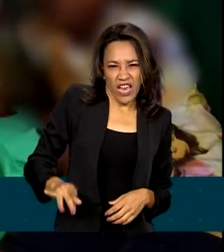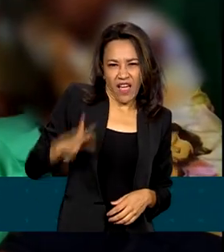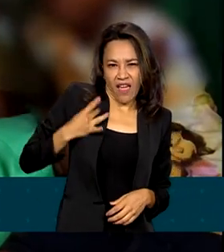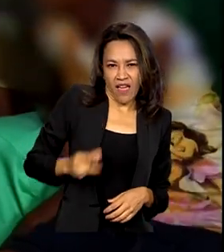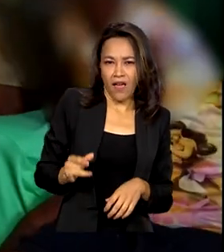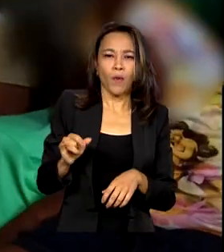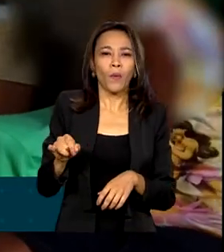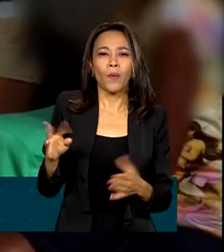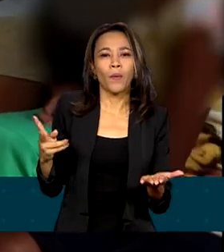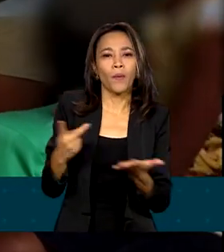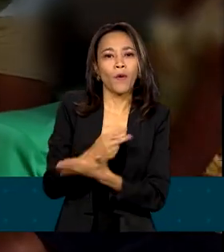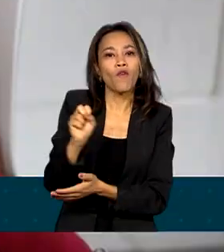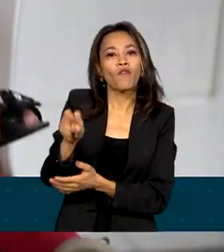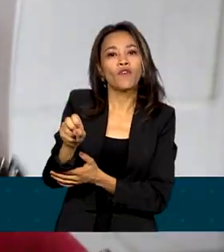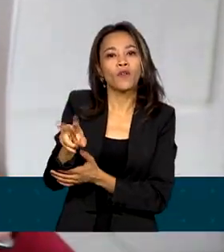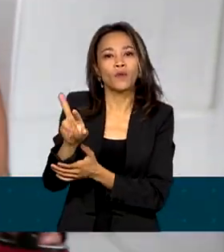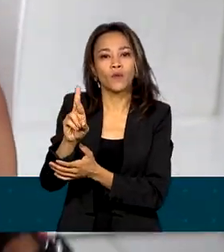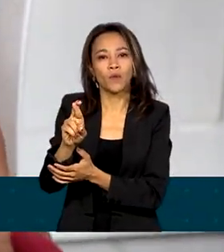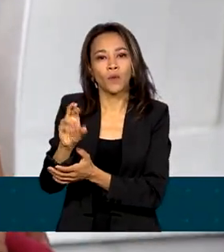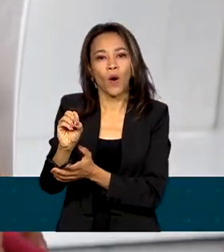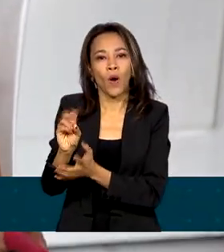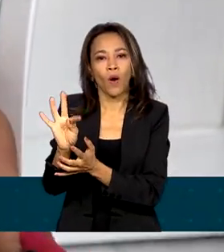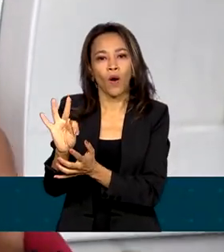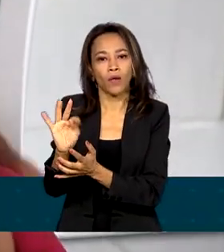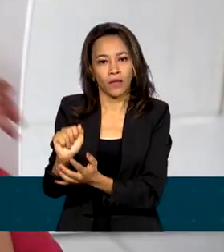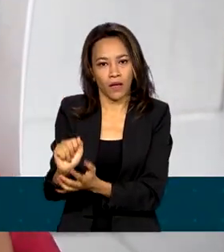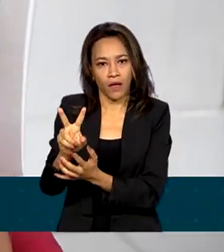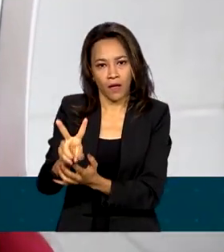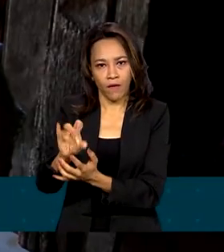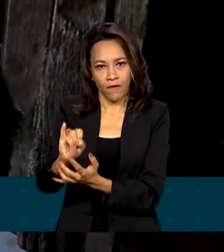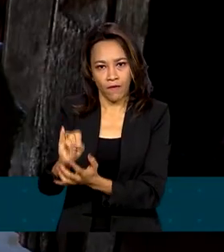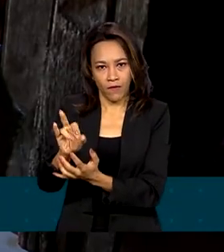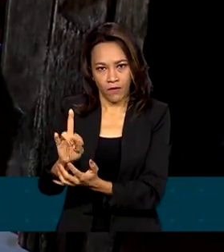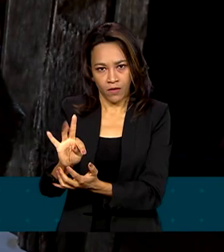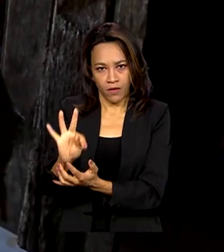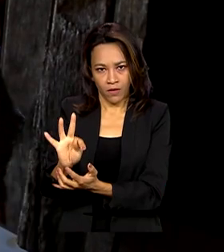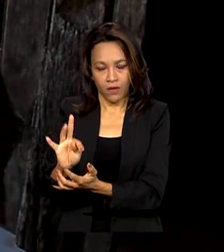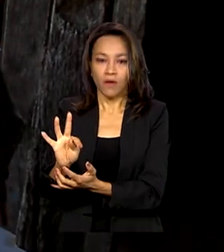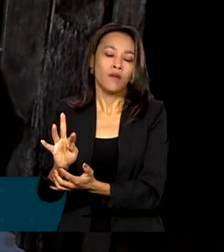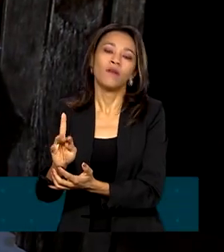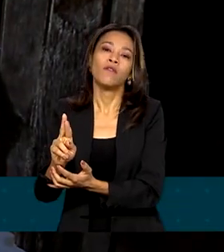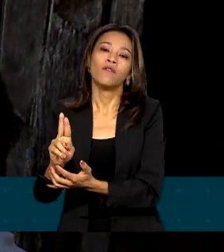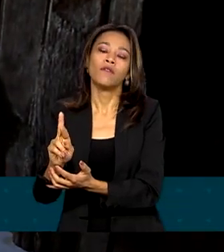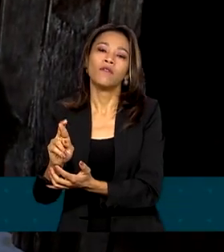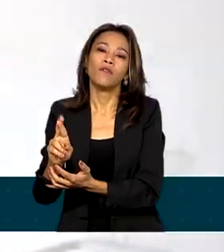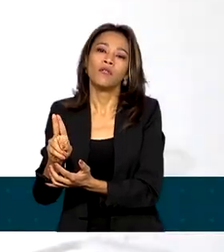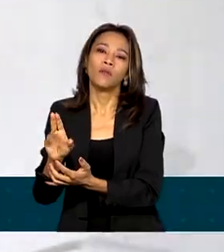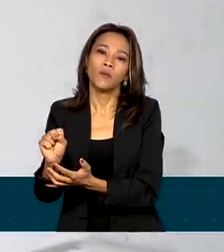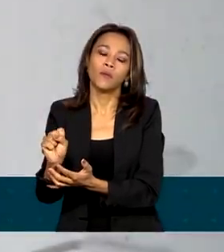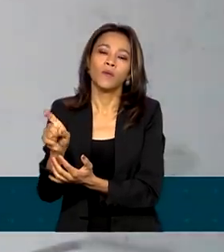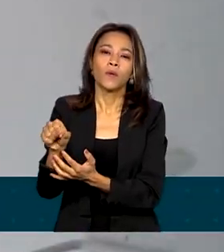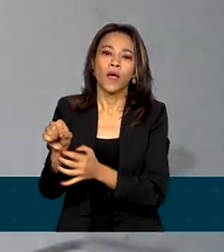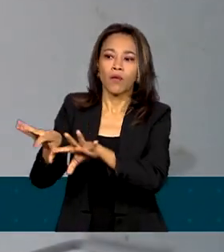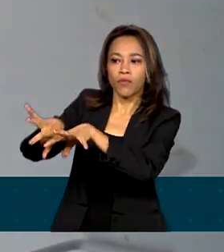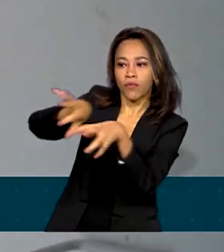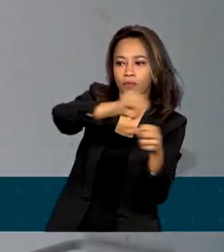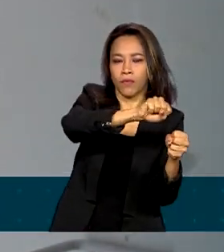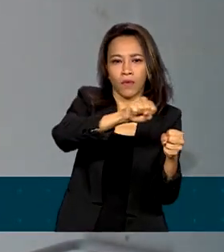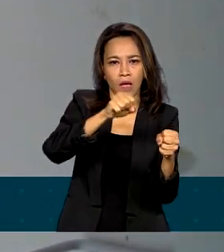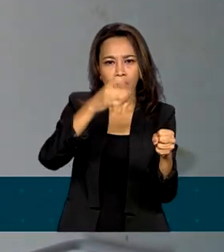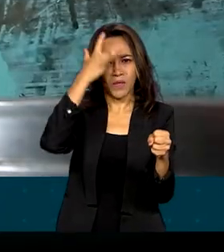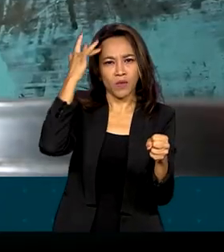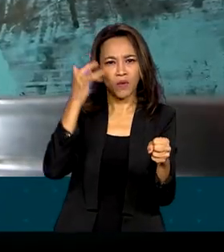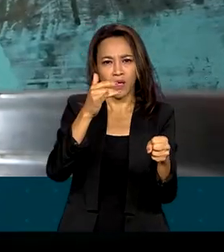crianças menores de 5 anos. O vírus é transmitido pelo ar, pelo contato com a pessoa doente ou pela ingestão de